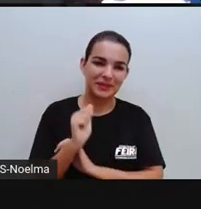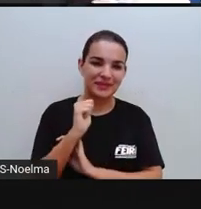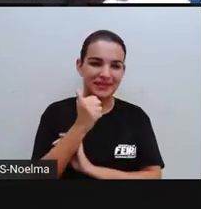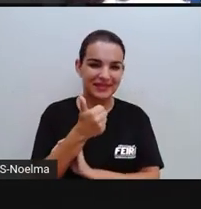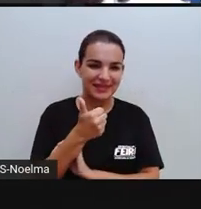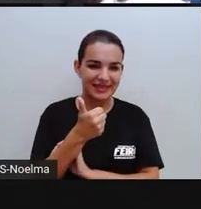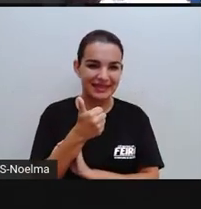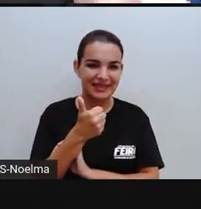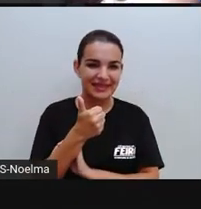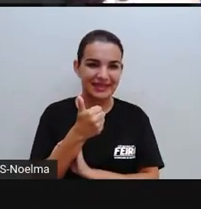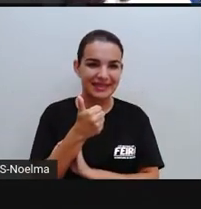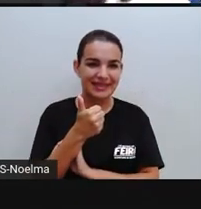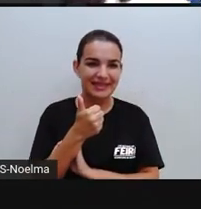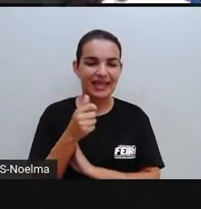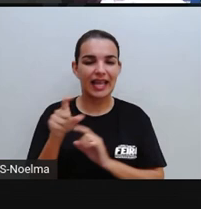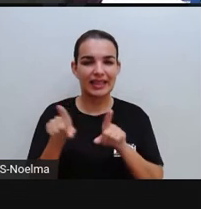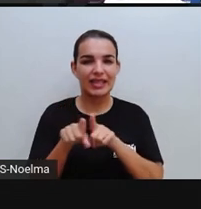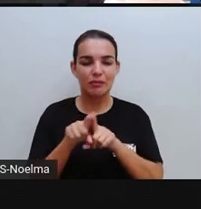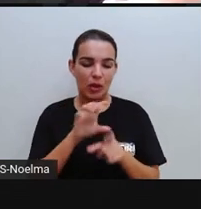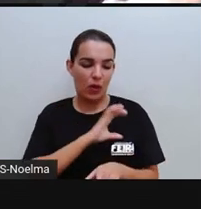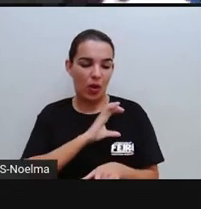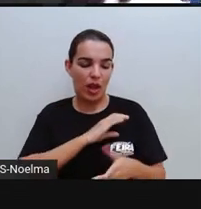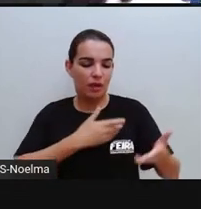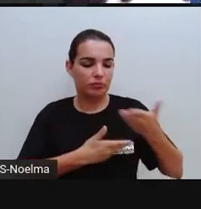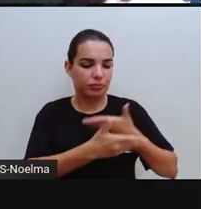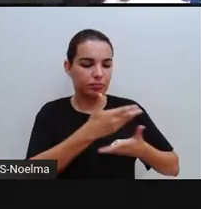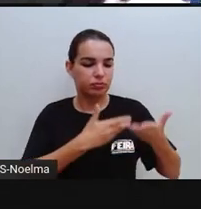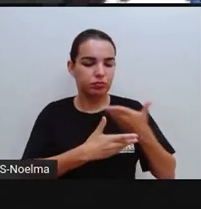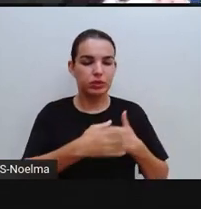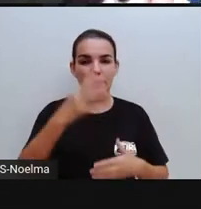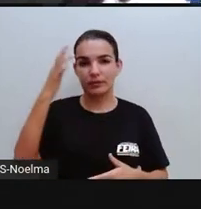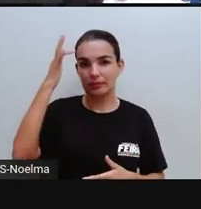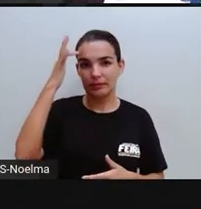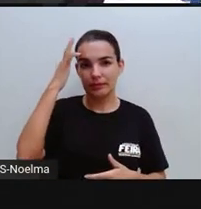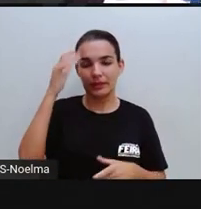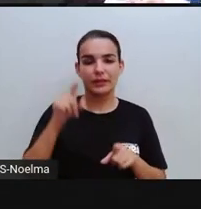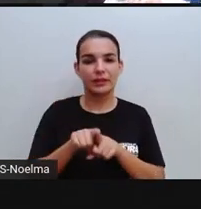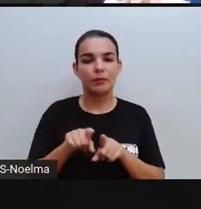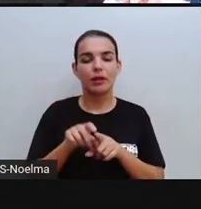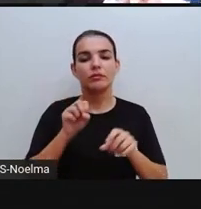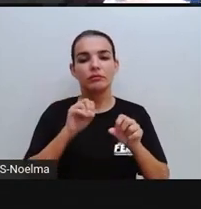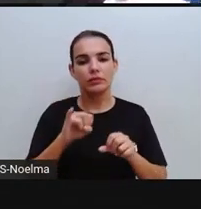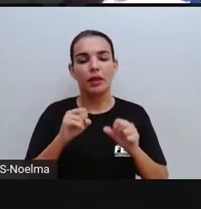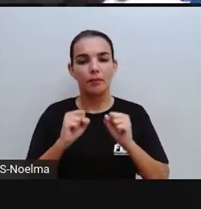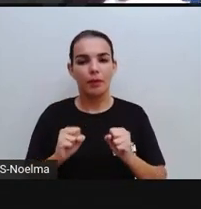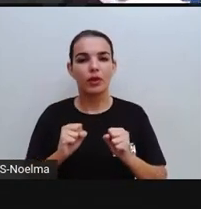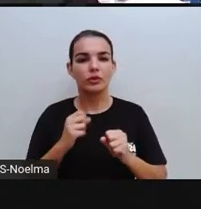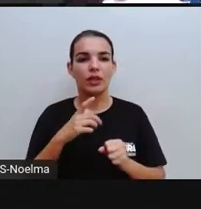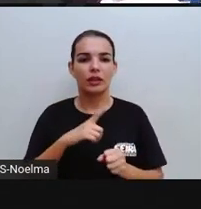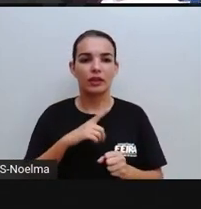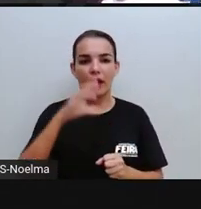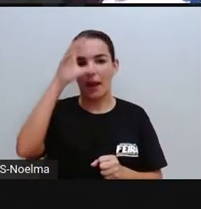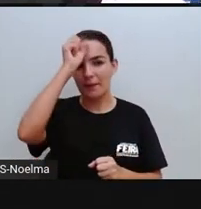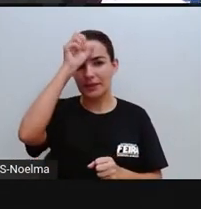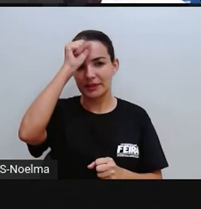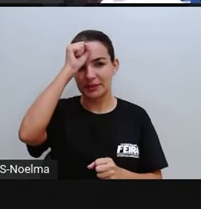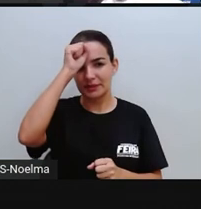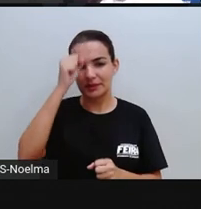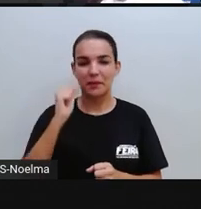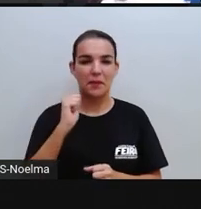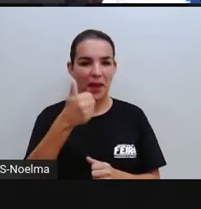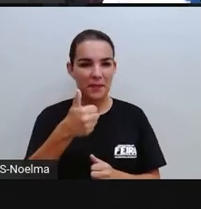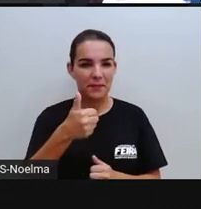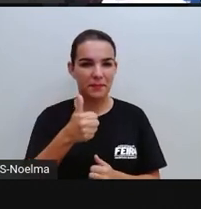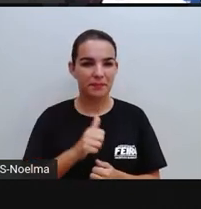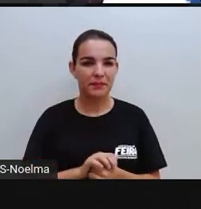E trocar ideias com os coleguinhas, trocar ideias em casa, porque trocando ideias a gente também aprende, tá bom?